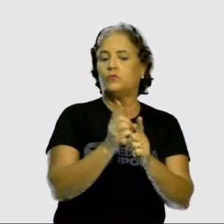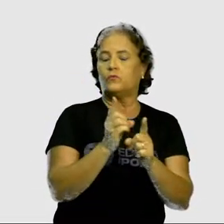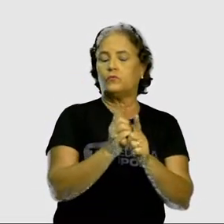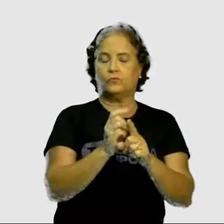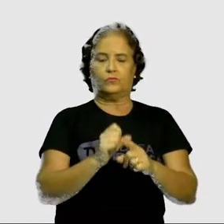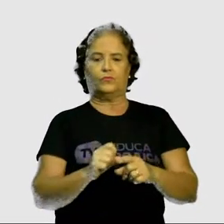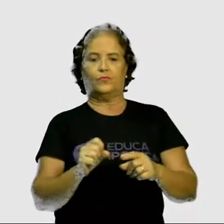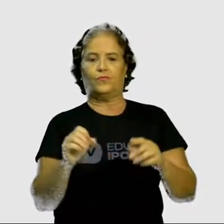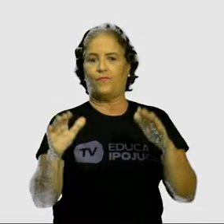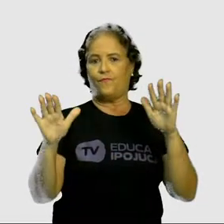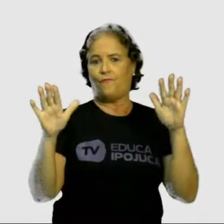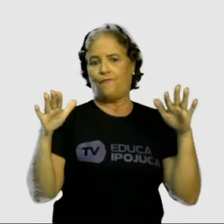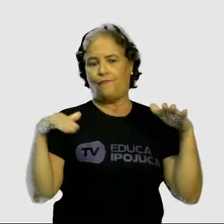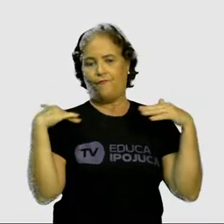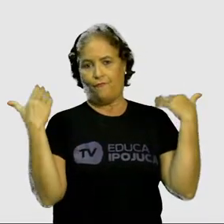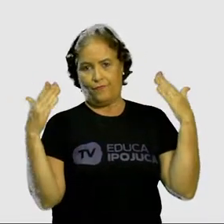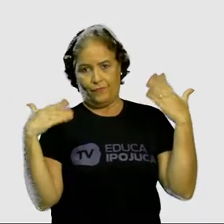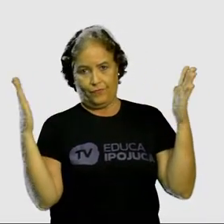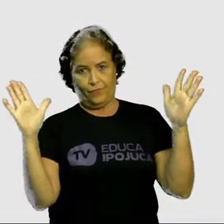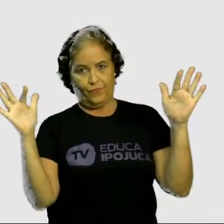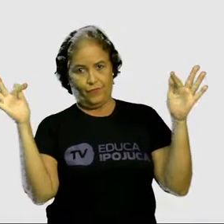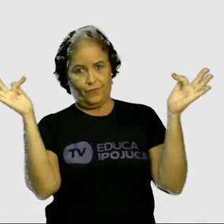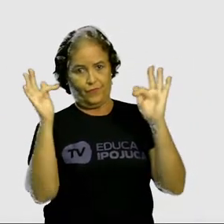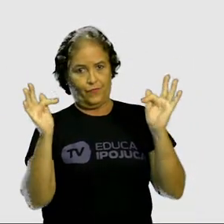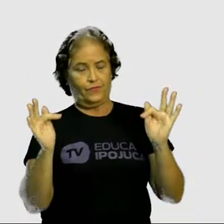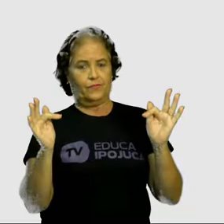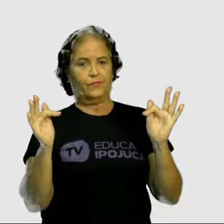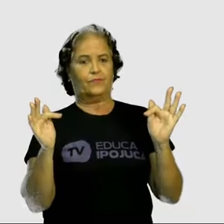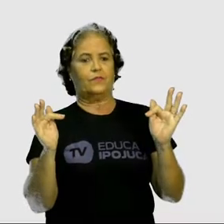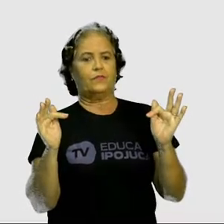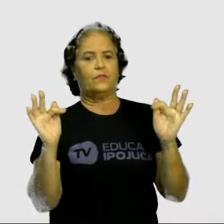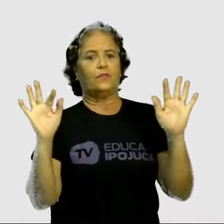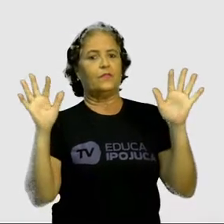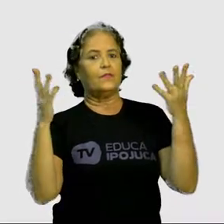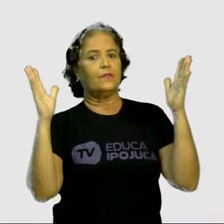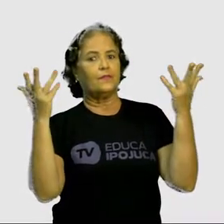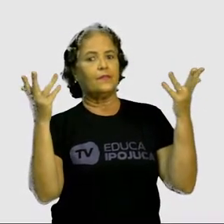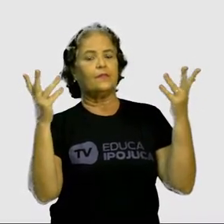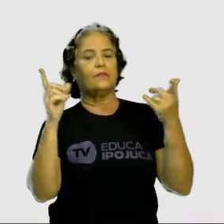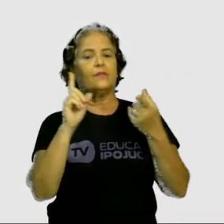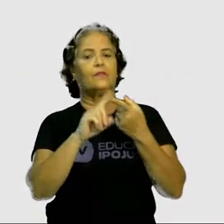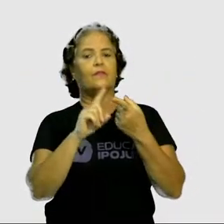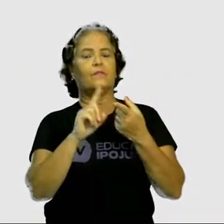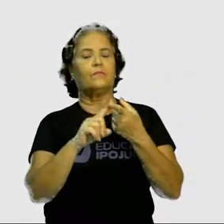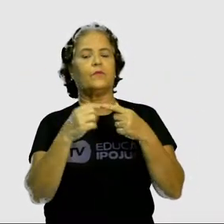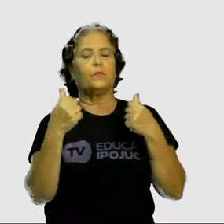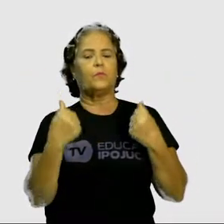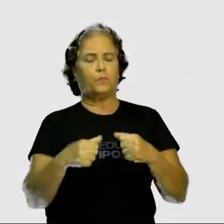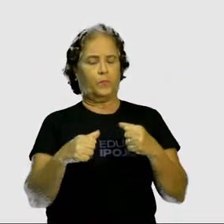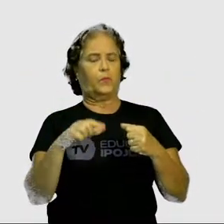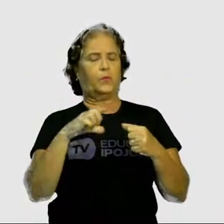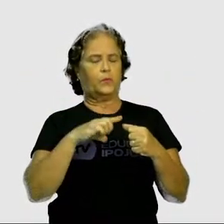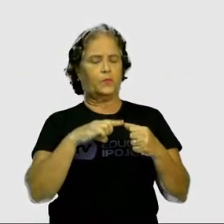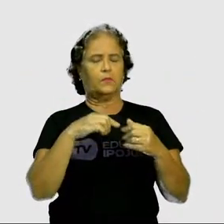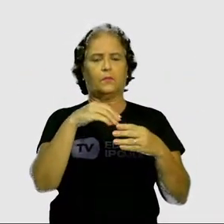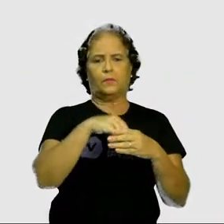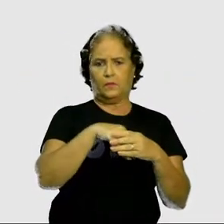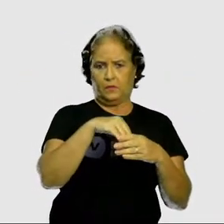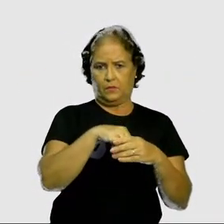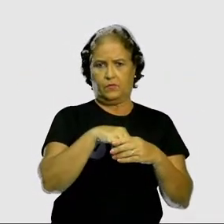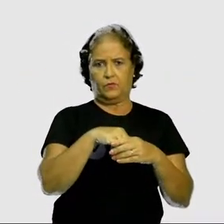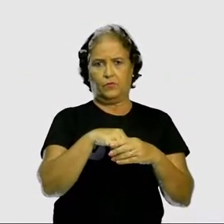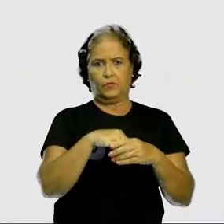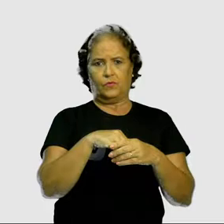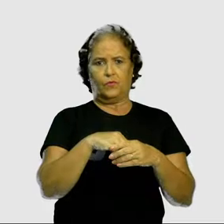poderia se tornar também parte do patrimônio histórico da cidade, tá bom? As lendas também,